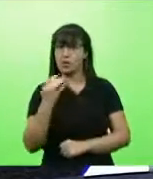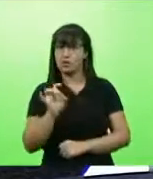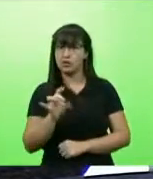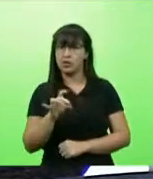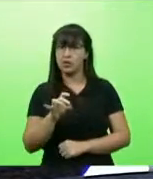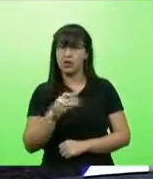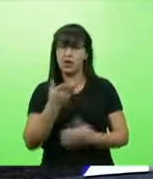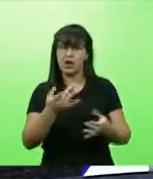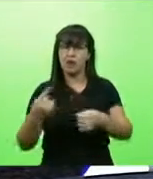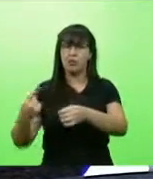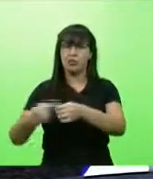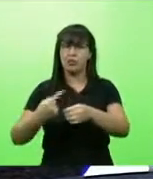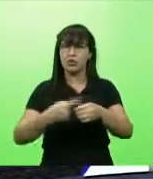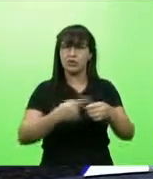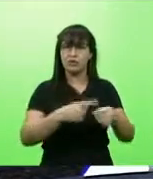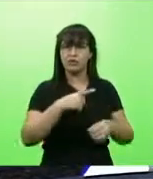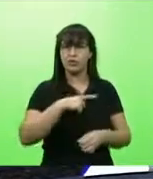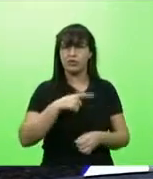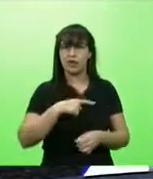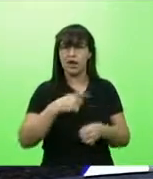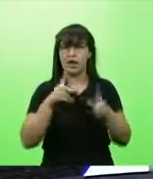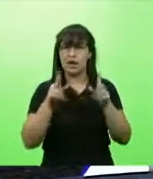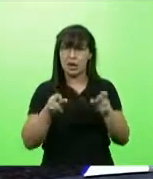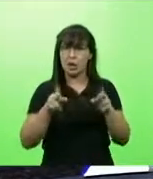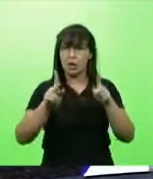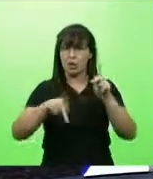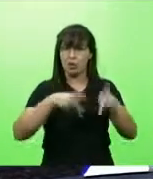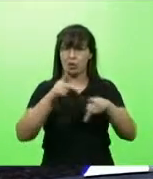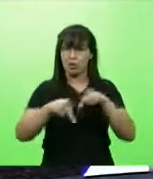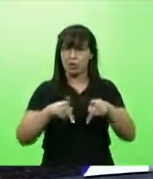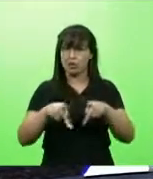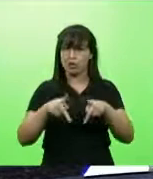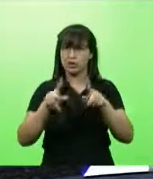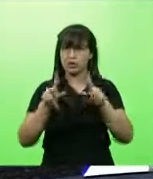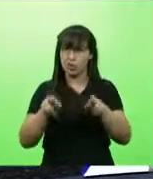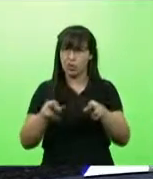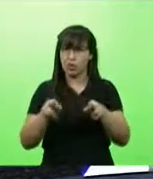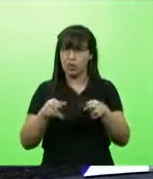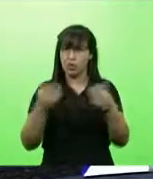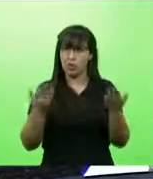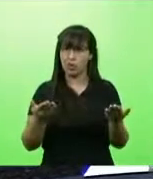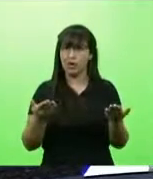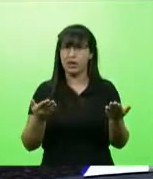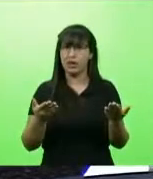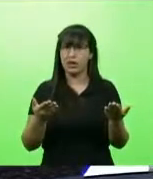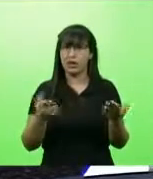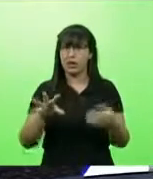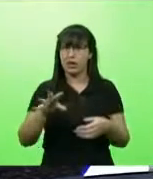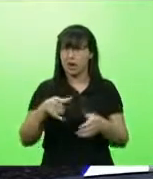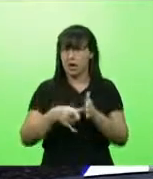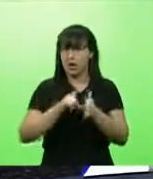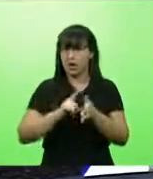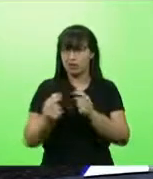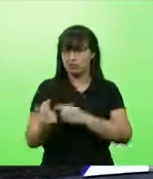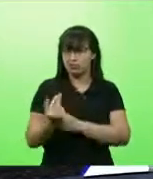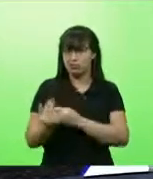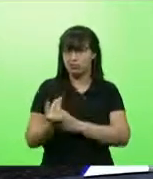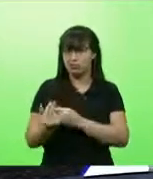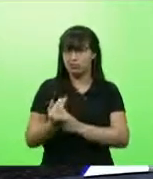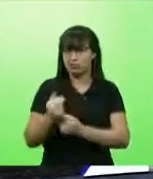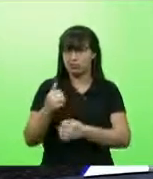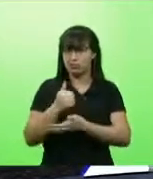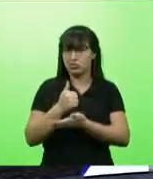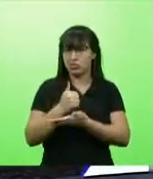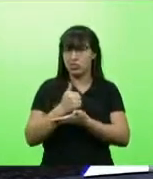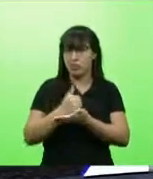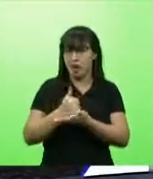municípios que têm a mesma população, a mesma realidade, e que não adotaram o tratamento precoce, têm os mesmos números